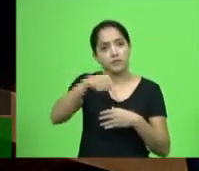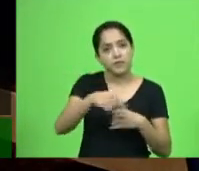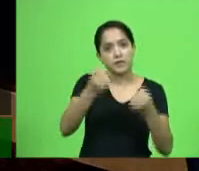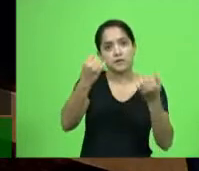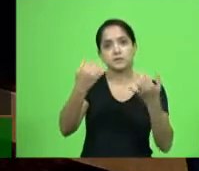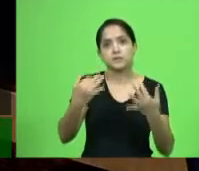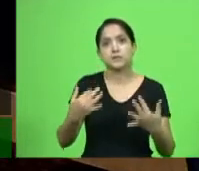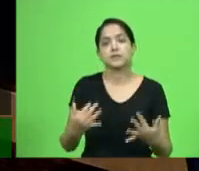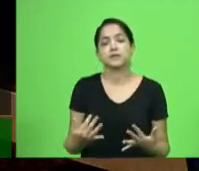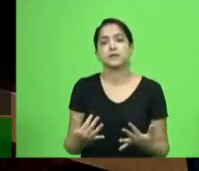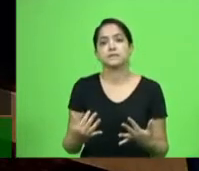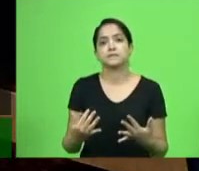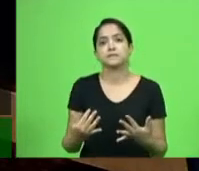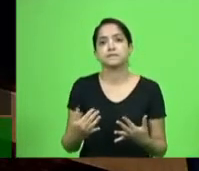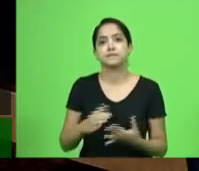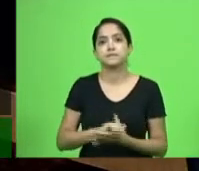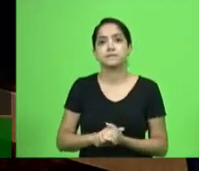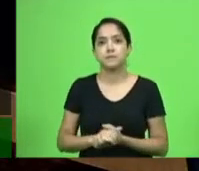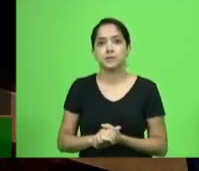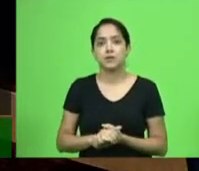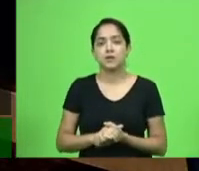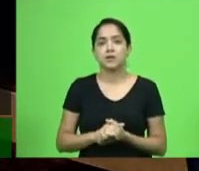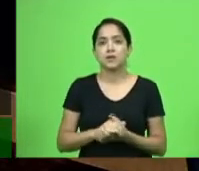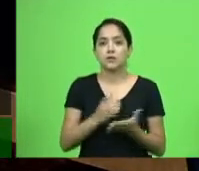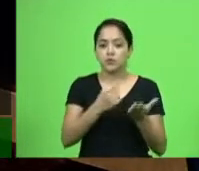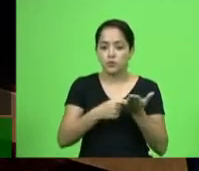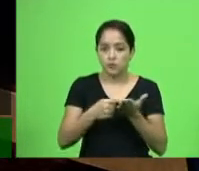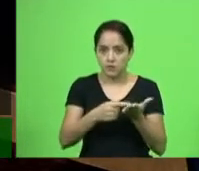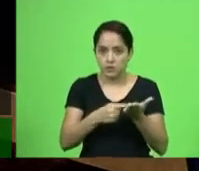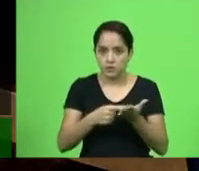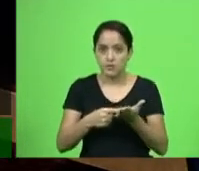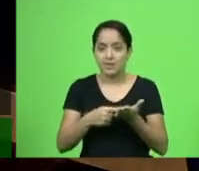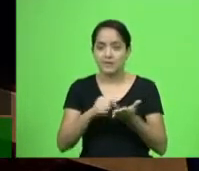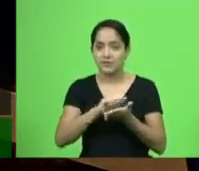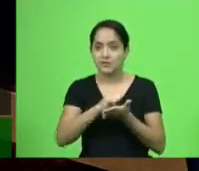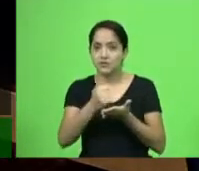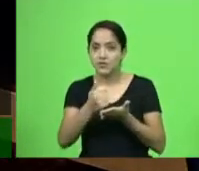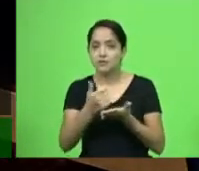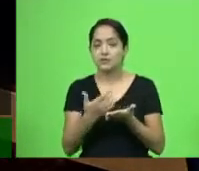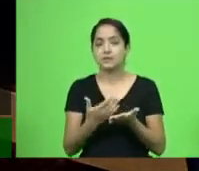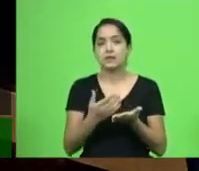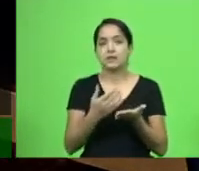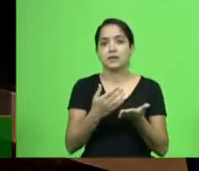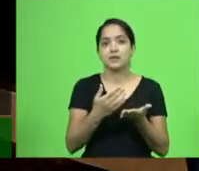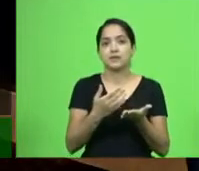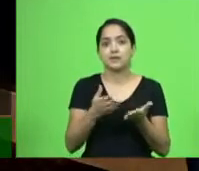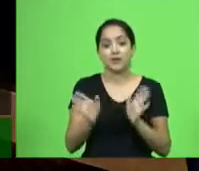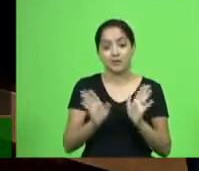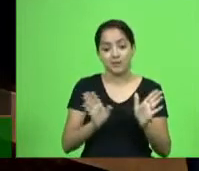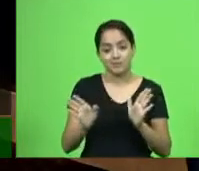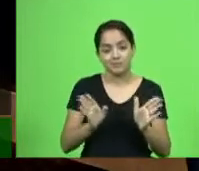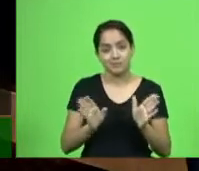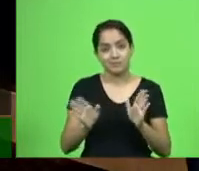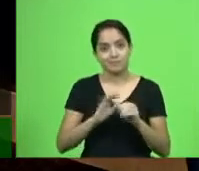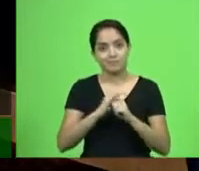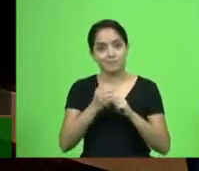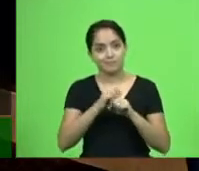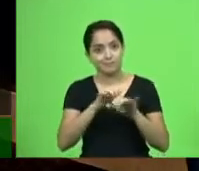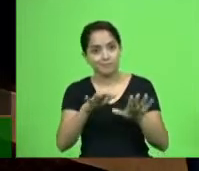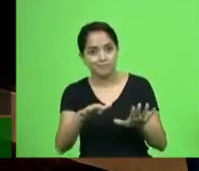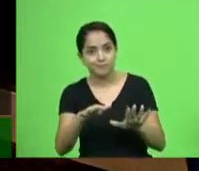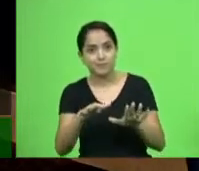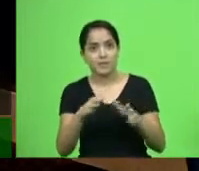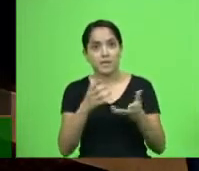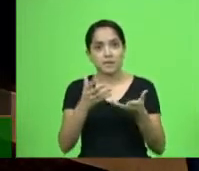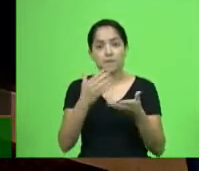assunto, tendo em vista toda a agenda que o secretário da Saúde, dado o momento da pandemia e busca de recursos em